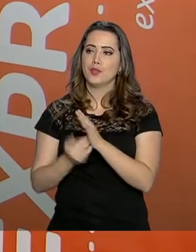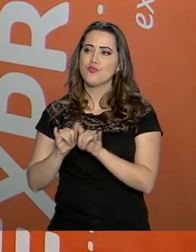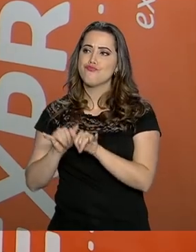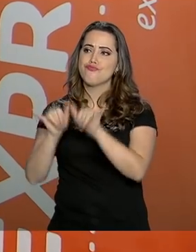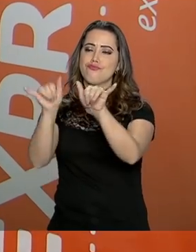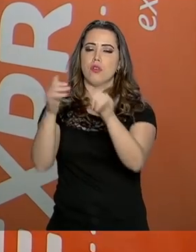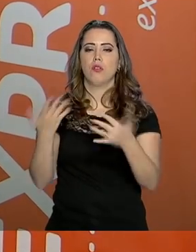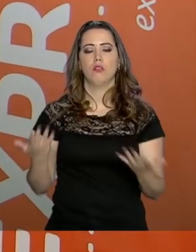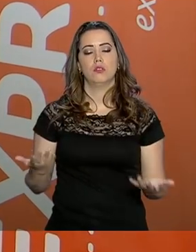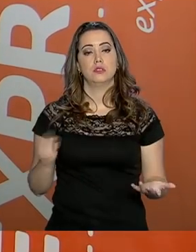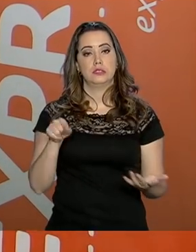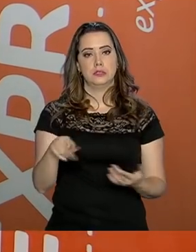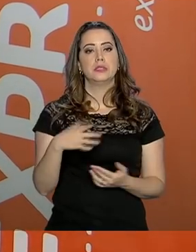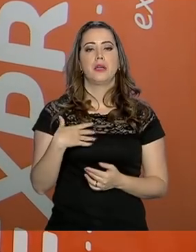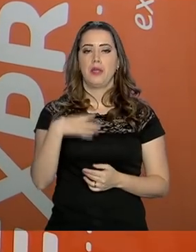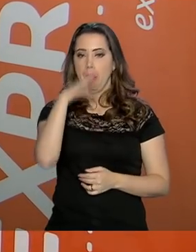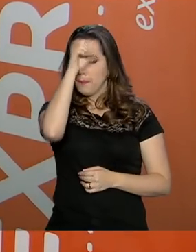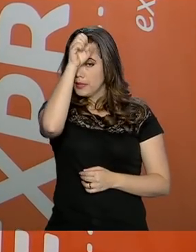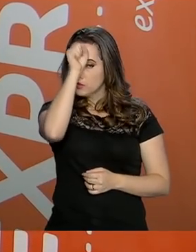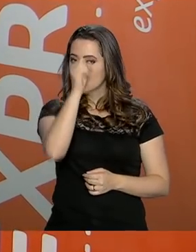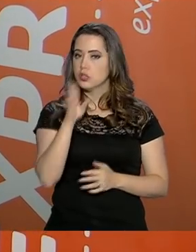voo. Aí, aprendi a lição.